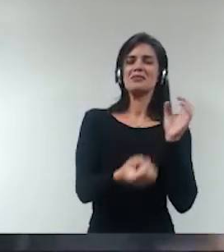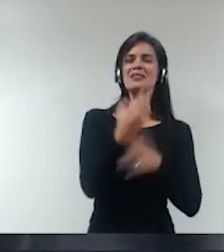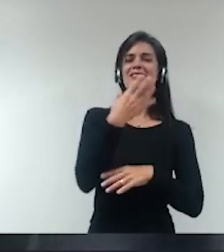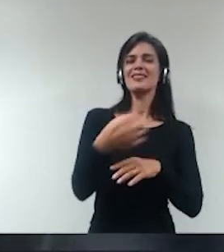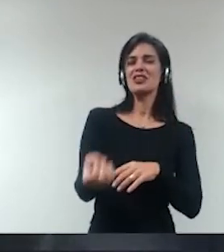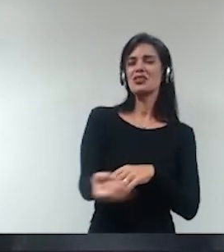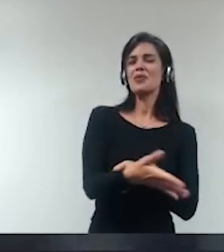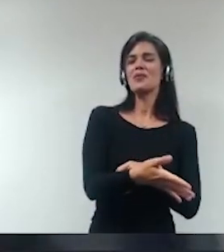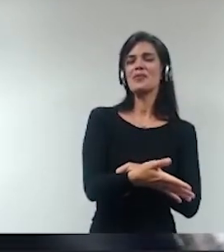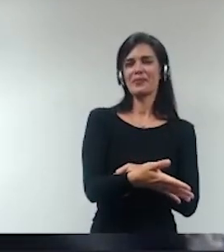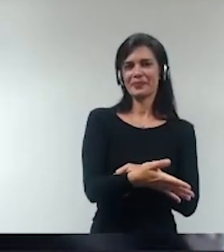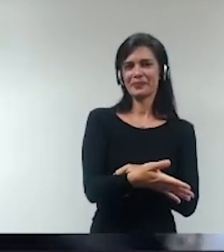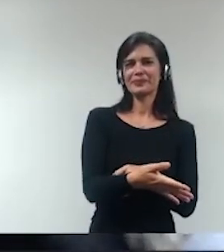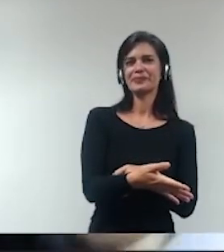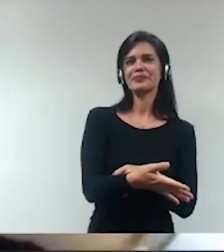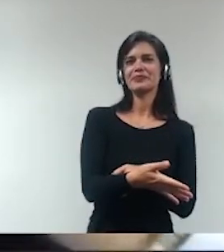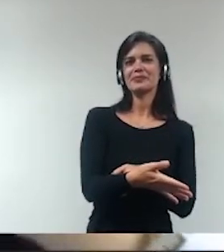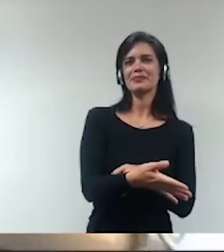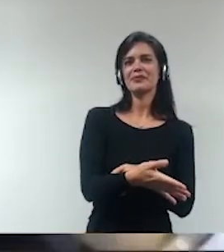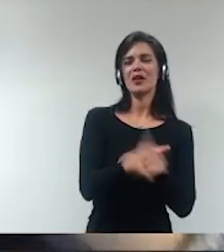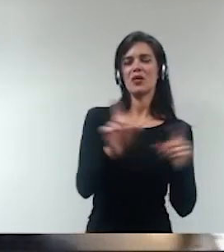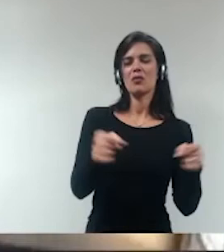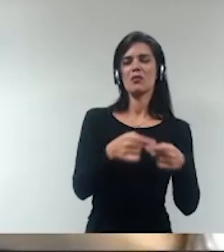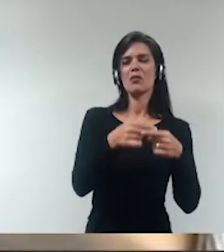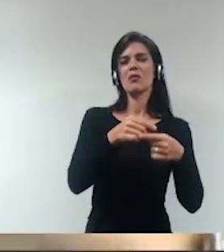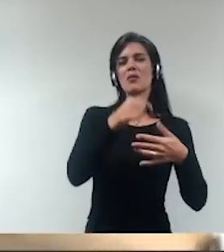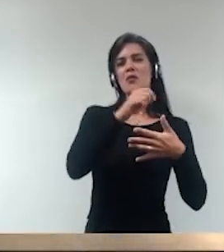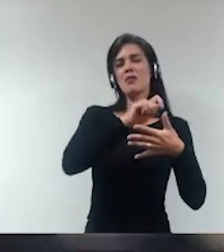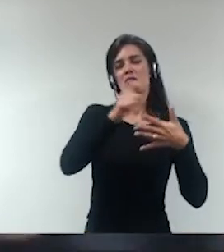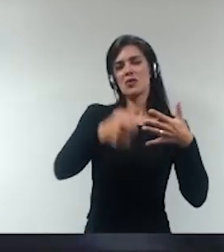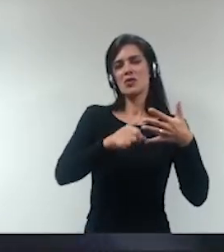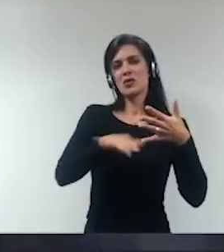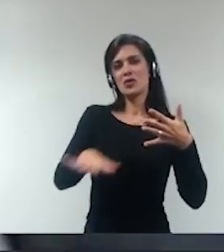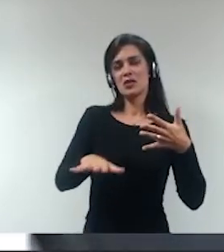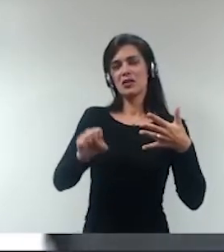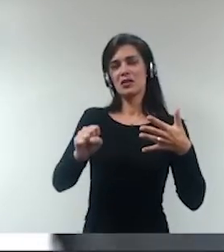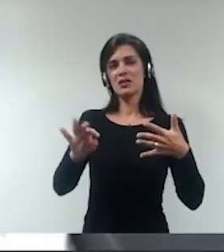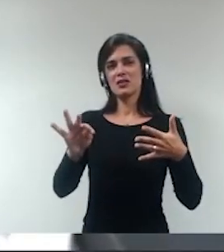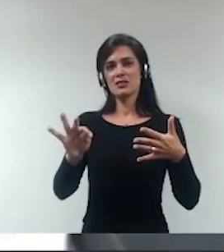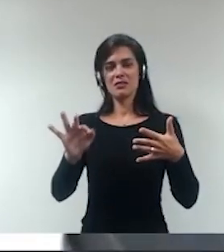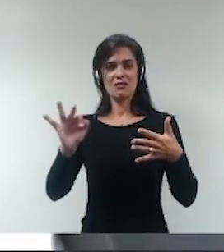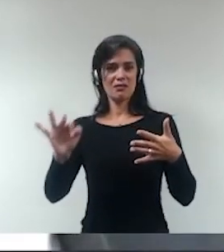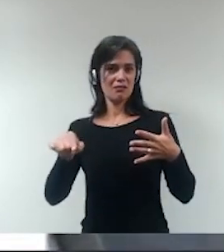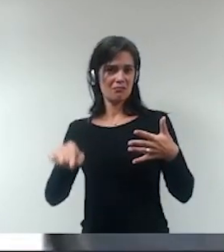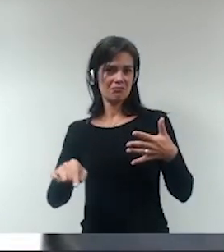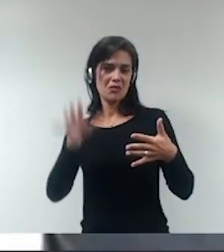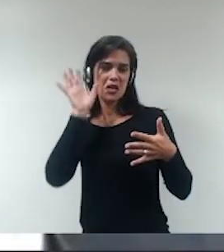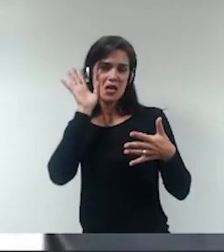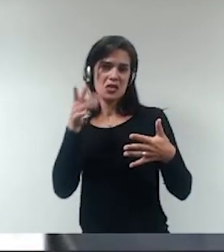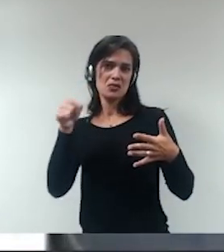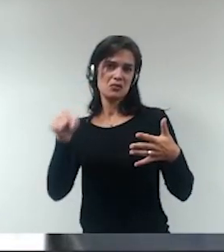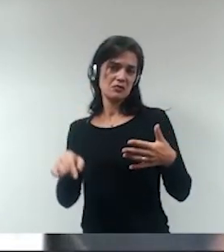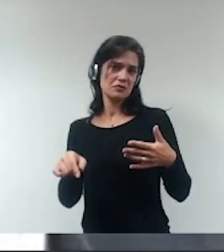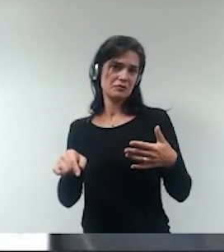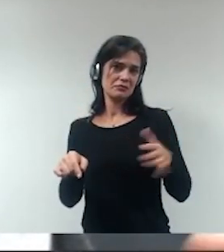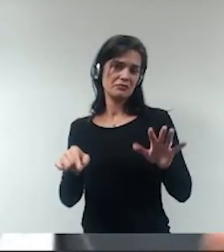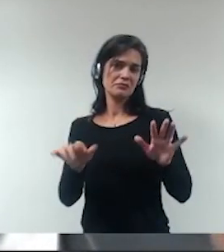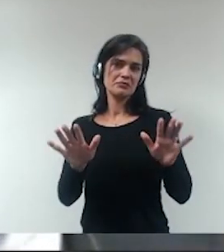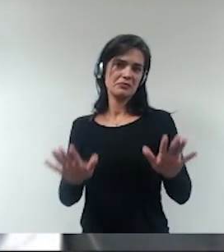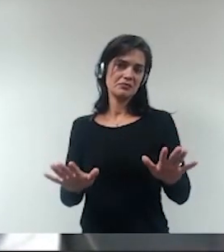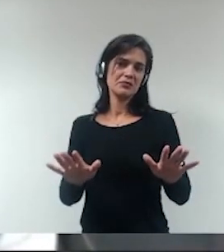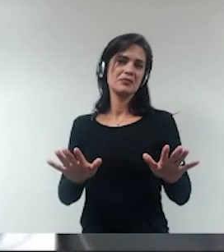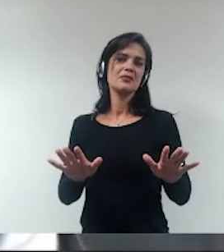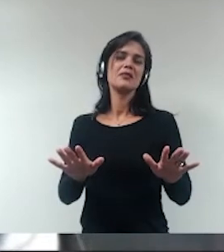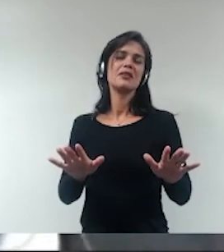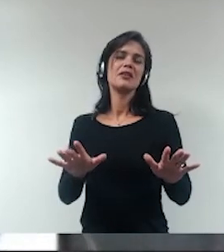legalmente o que a jurisprudência já sinalizava e o Supremo com a sua decisão colocou